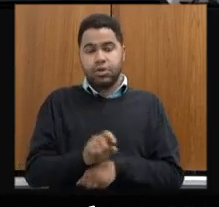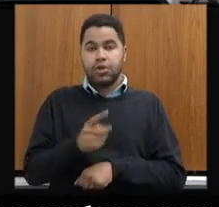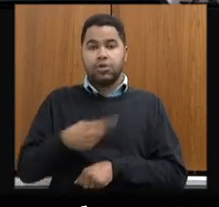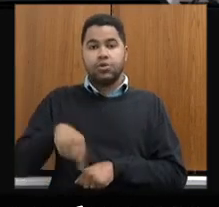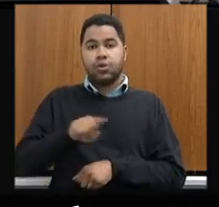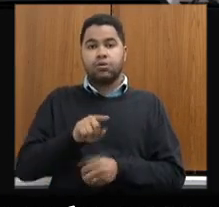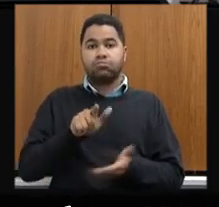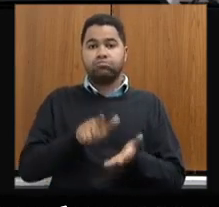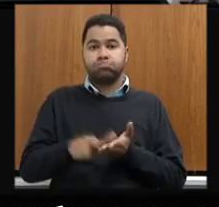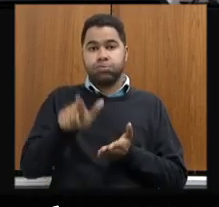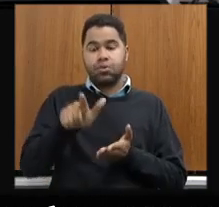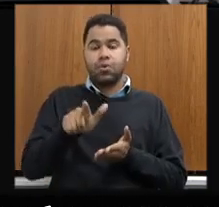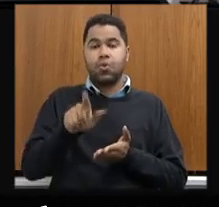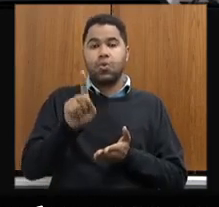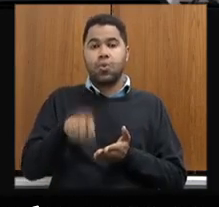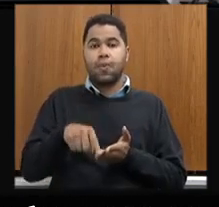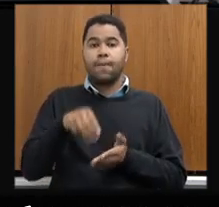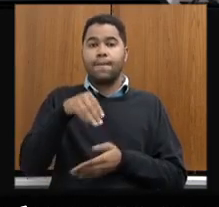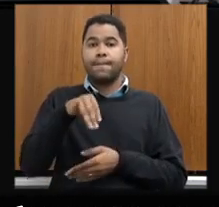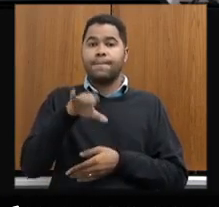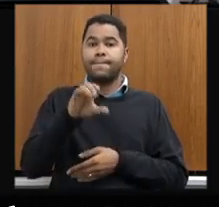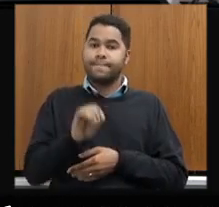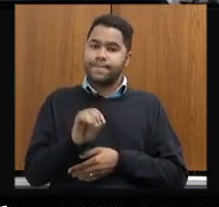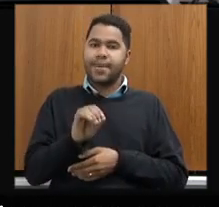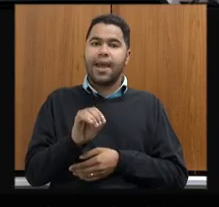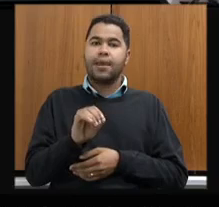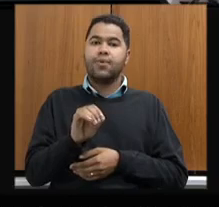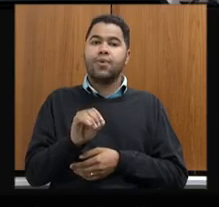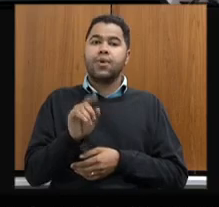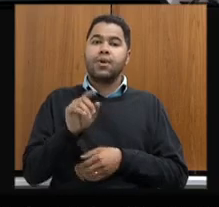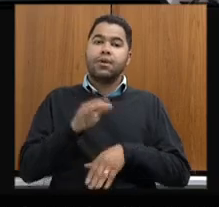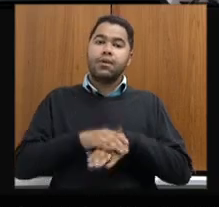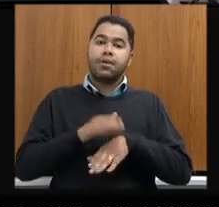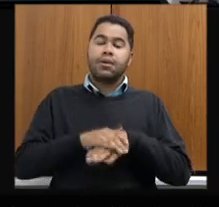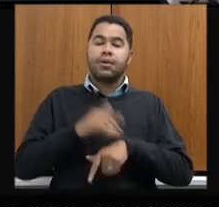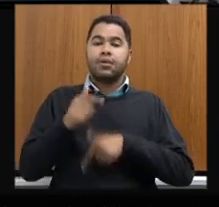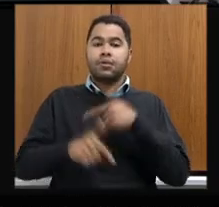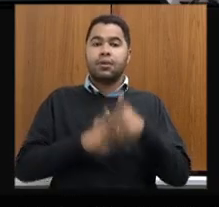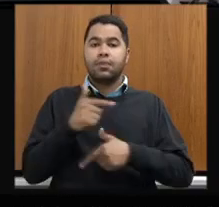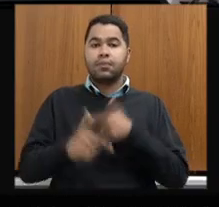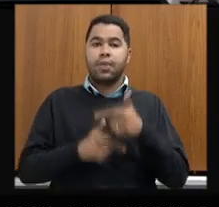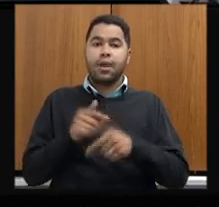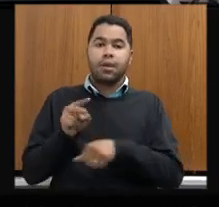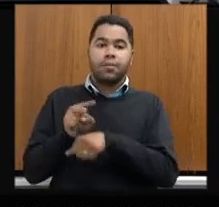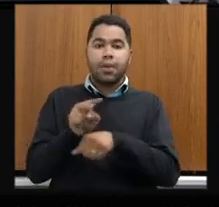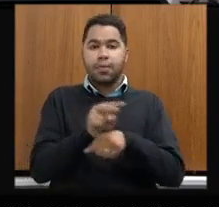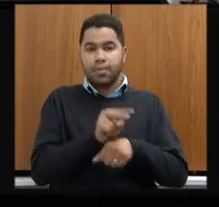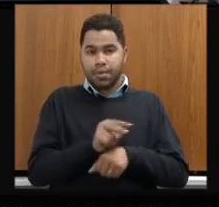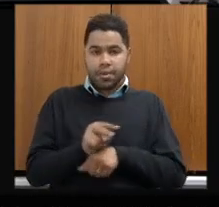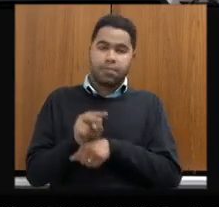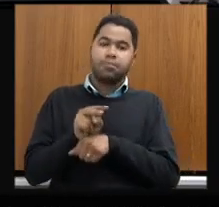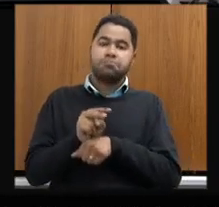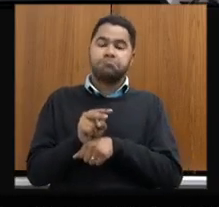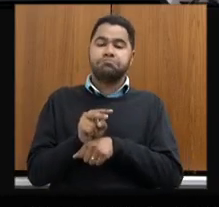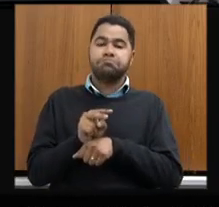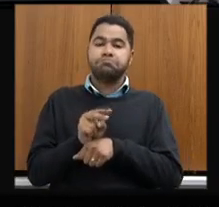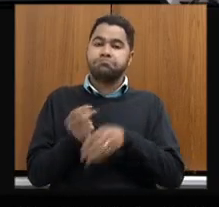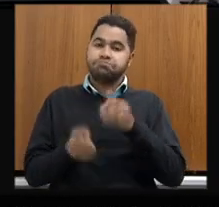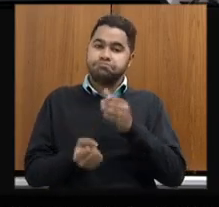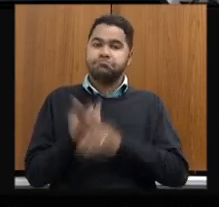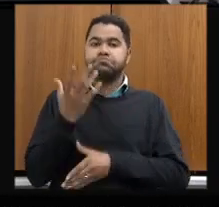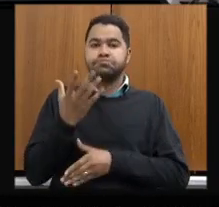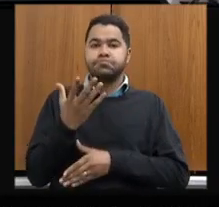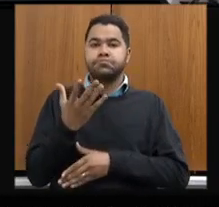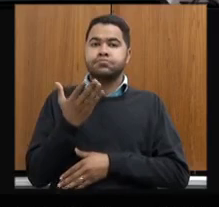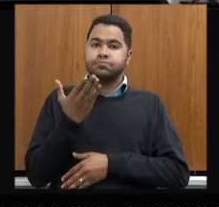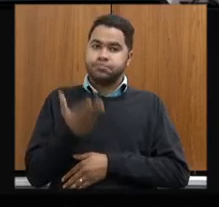publicamos o contrato em maio, estamos elaborando o plano de trabalho com a consultoria contratada para elaborar